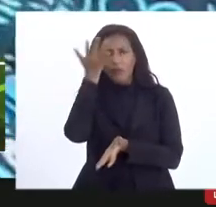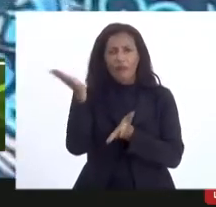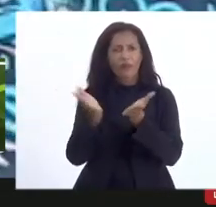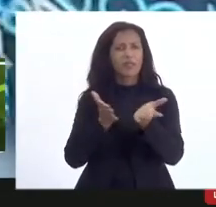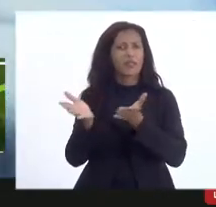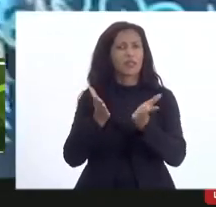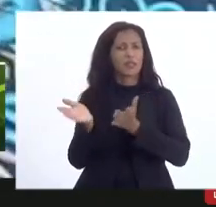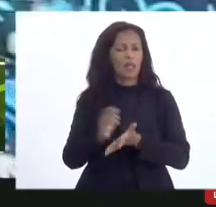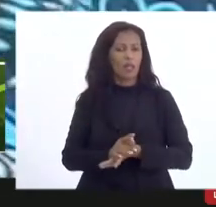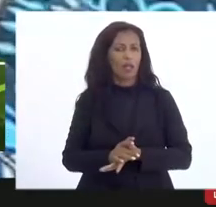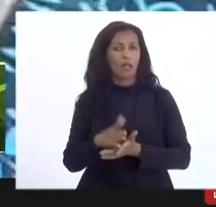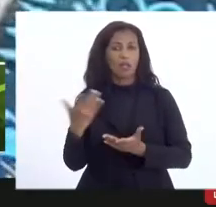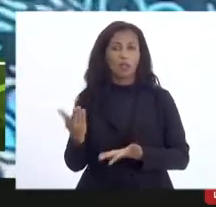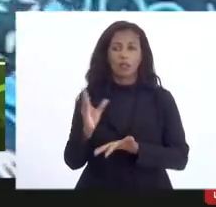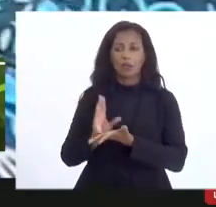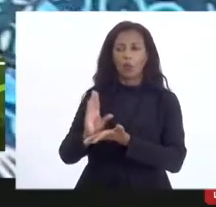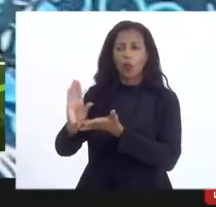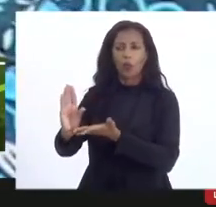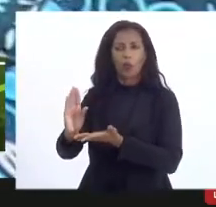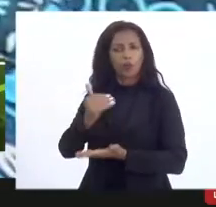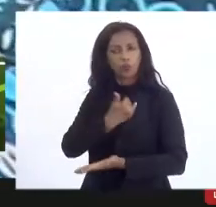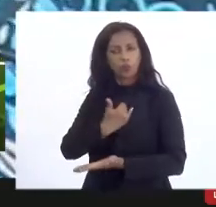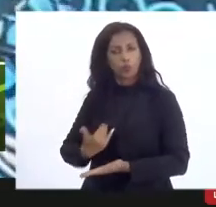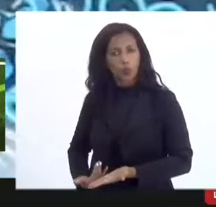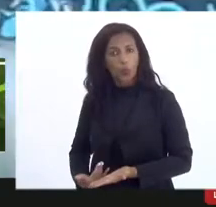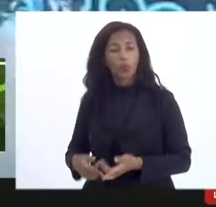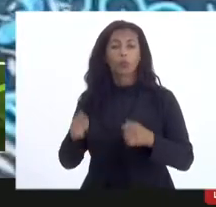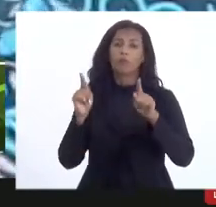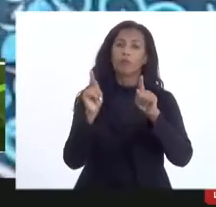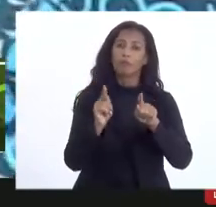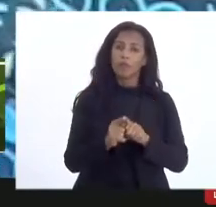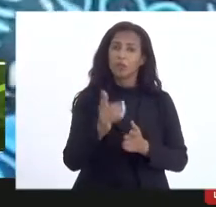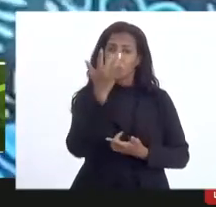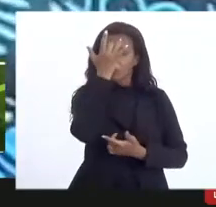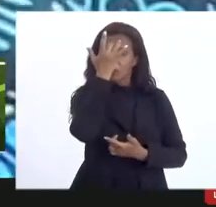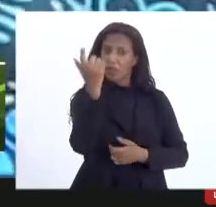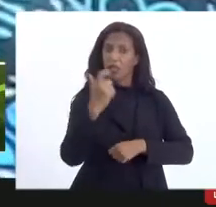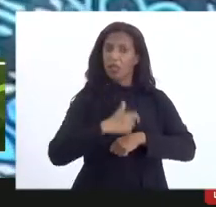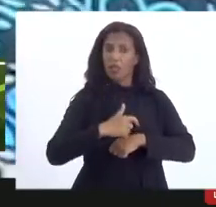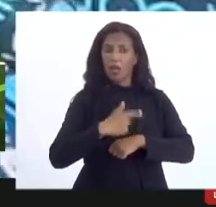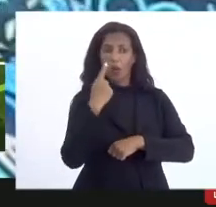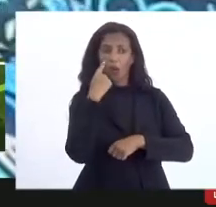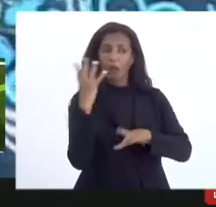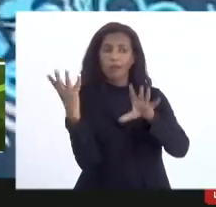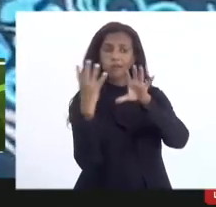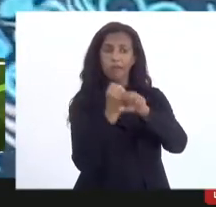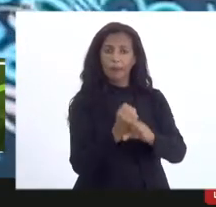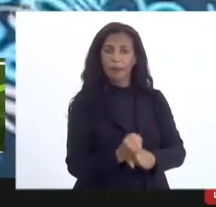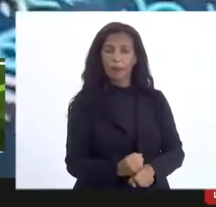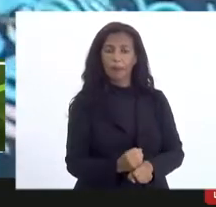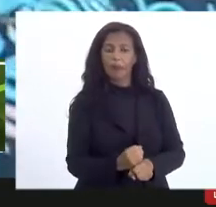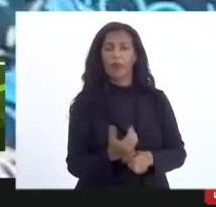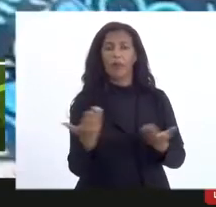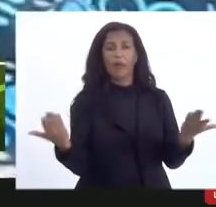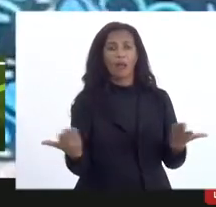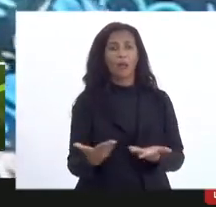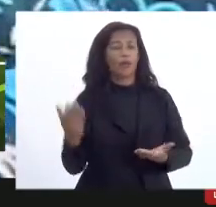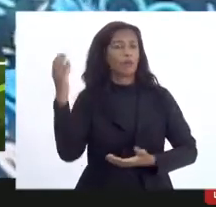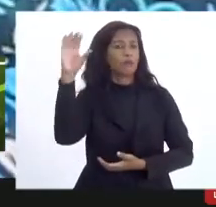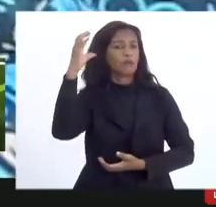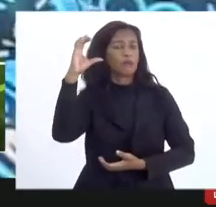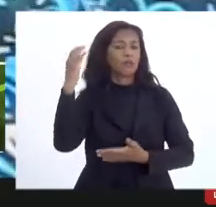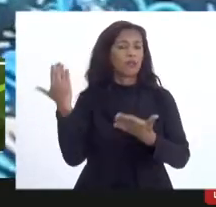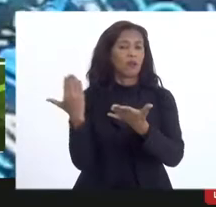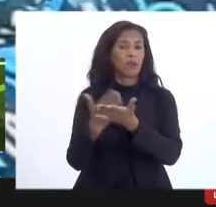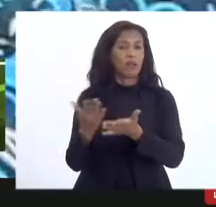acesso tanto ao recurso público mas também facilitar na hora de prestar conta a cidade de Niterói agora acabou por exemplo